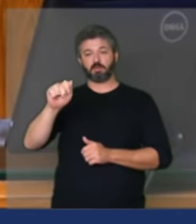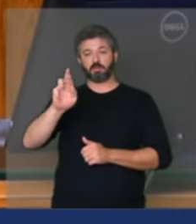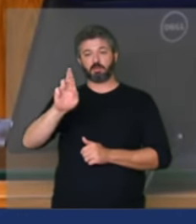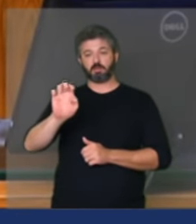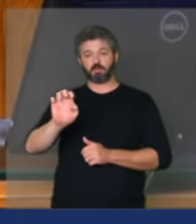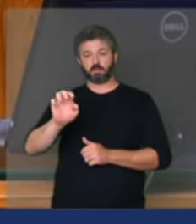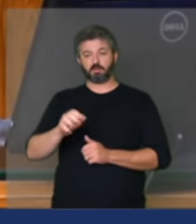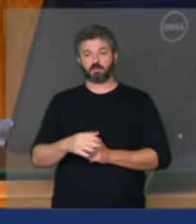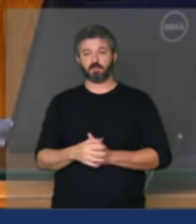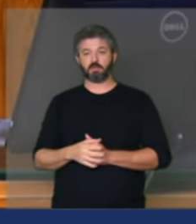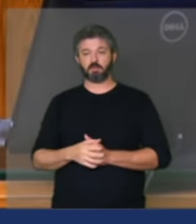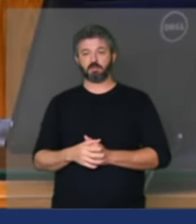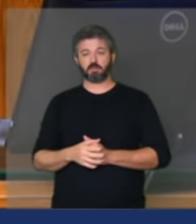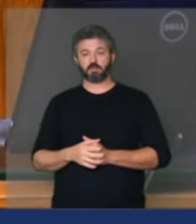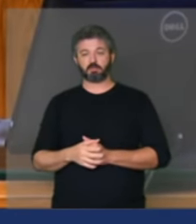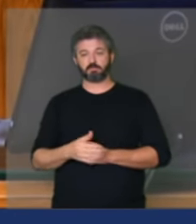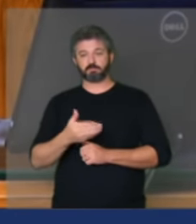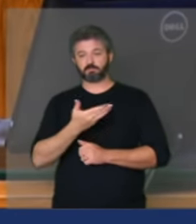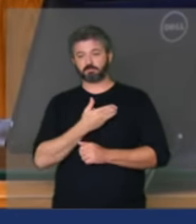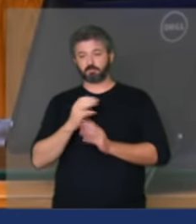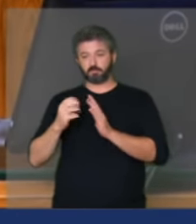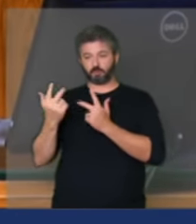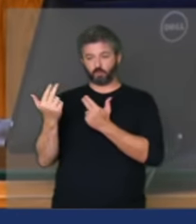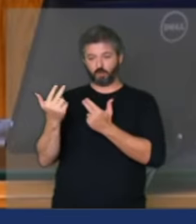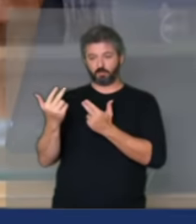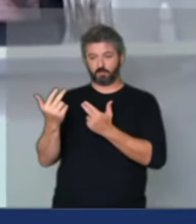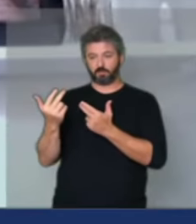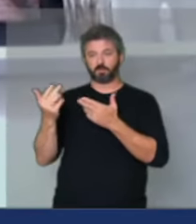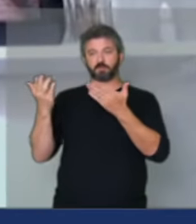deputado Bira colega de partido com a palavra